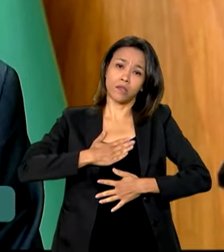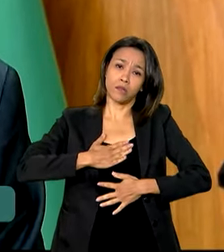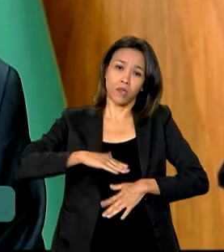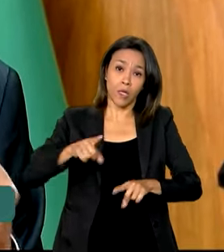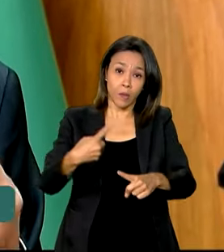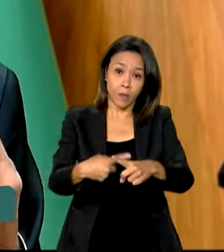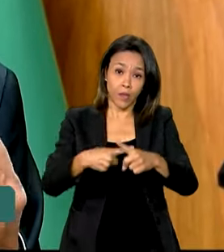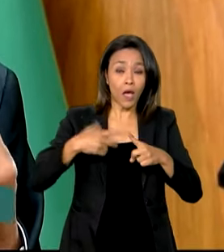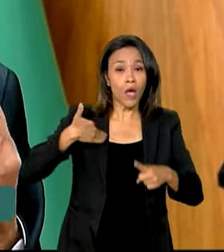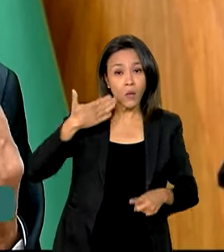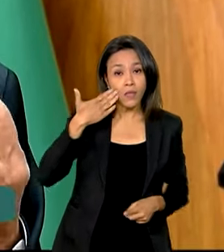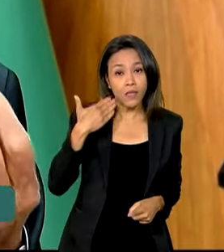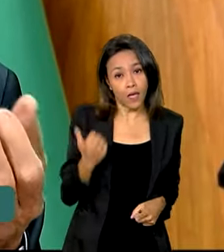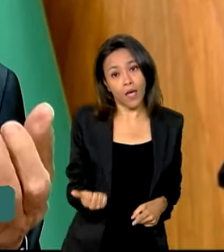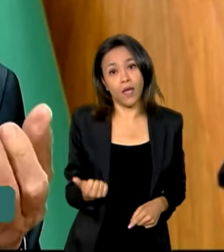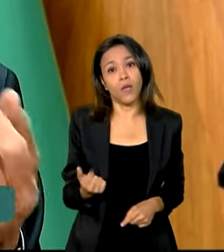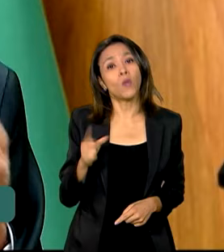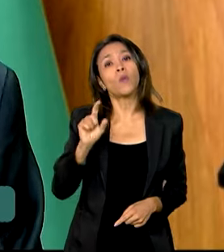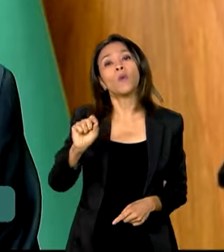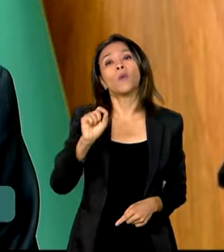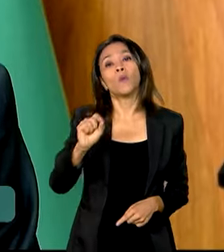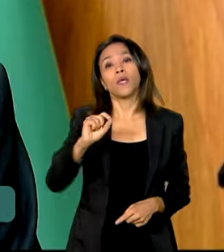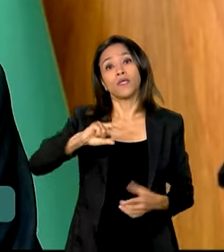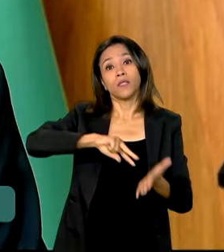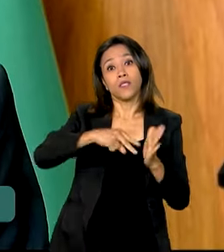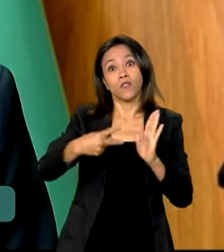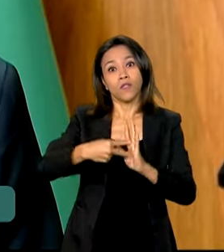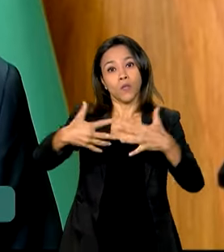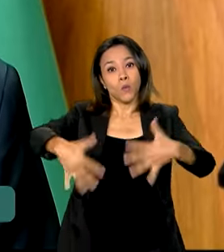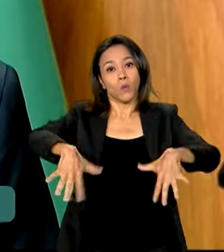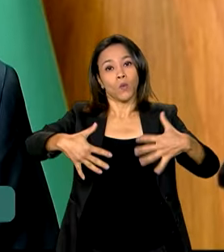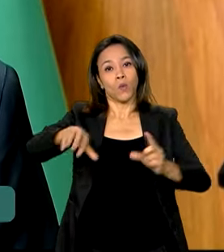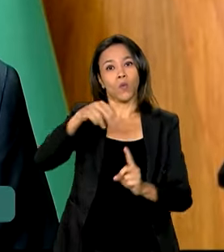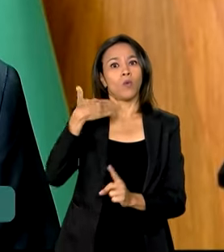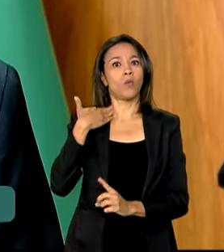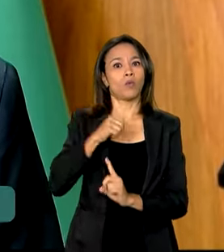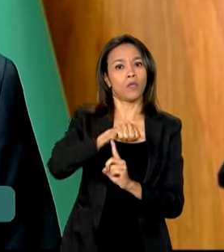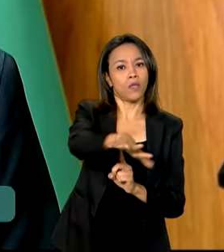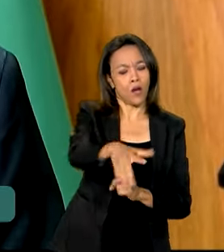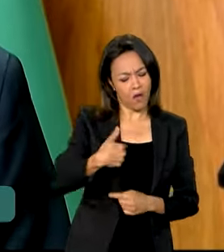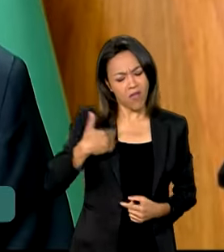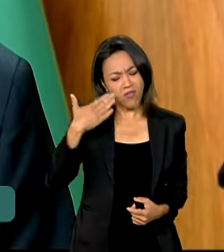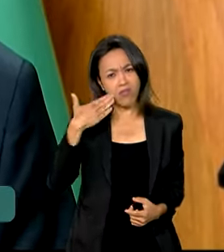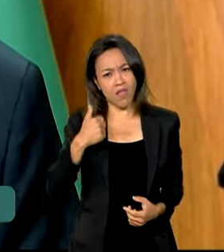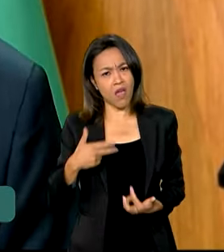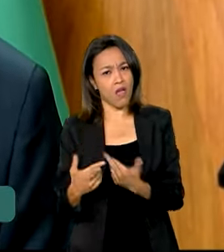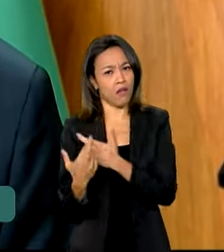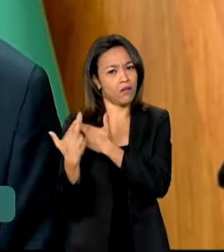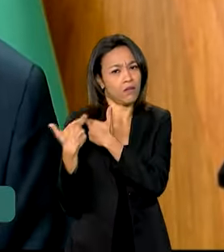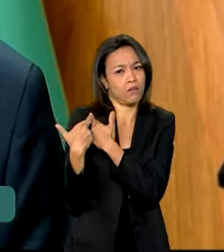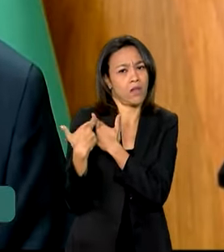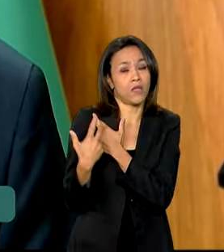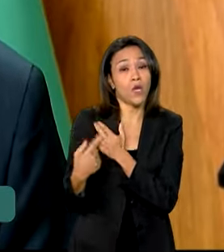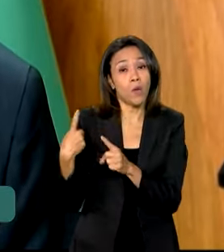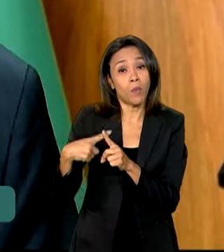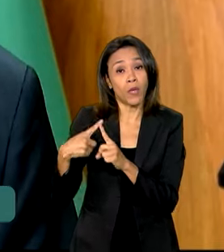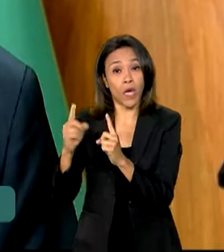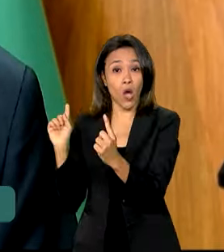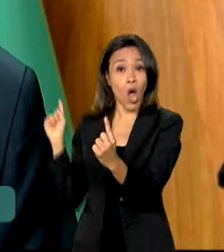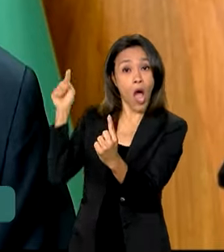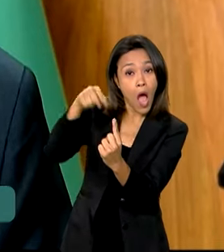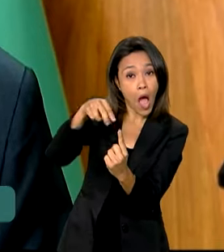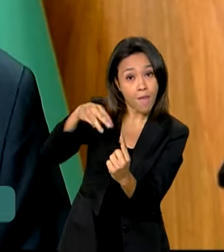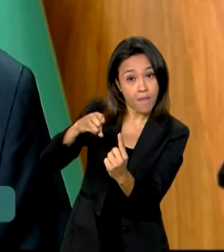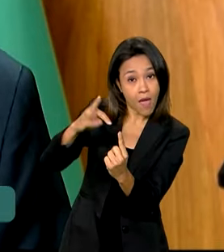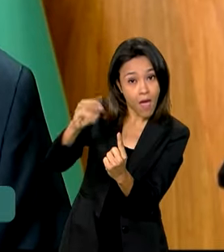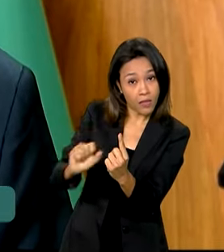sei o que representa o Banco Central. Eu sei da responsabilidade, até porque a definição da meta de inflação não é